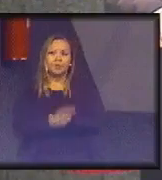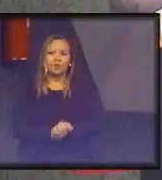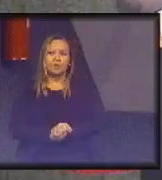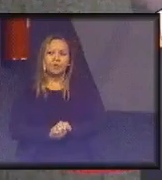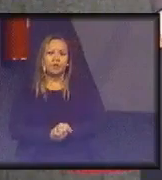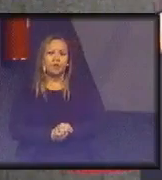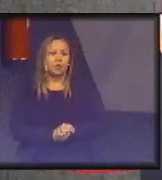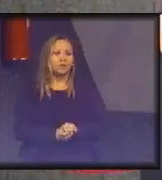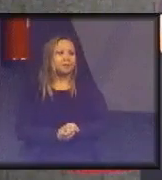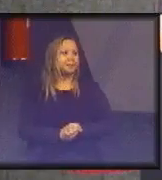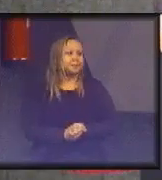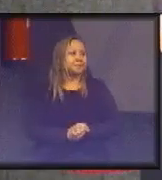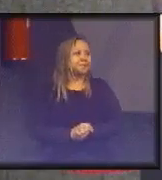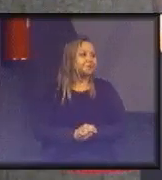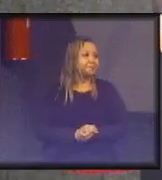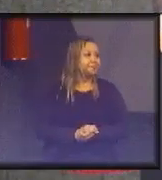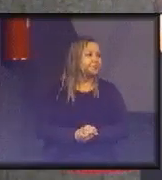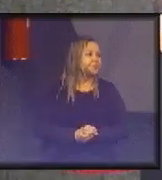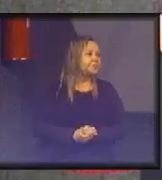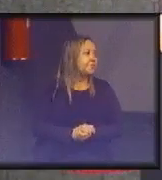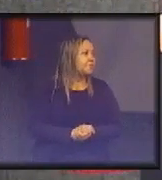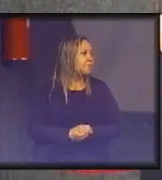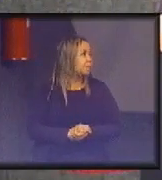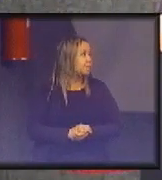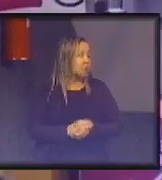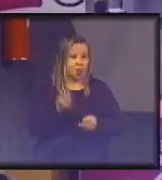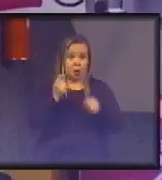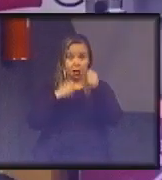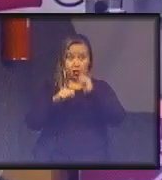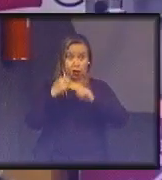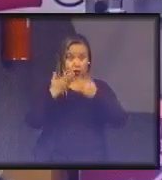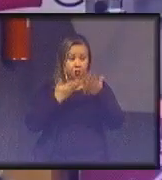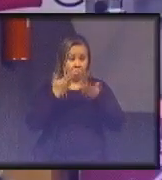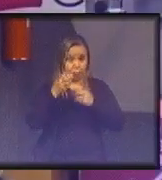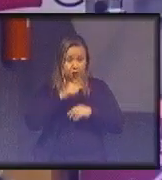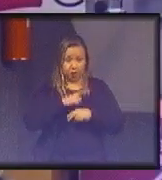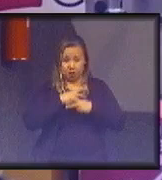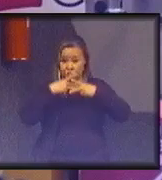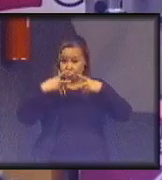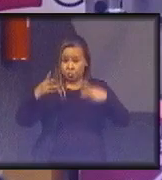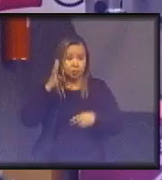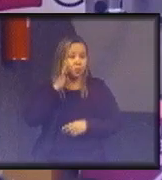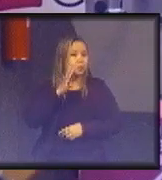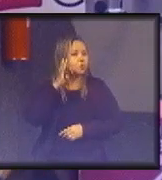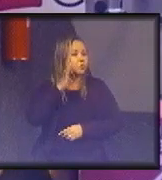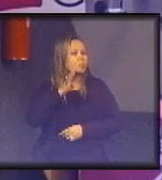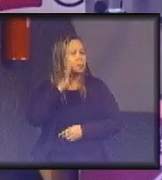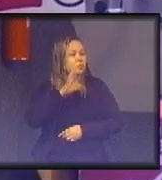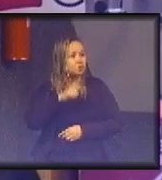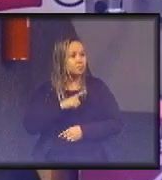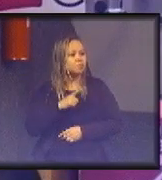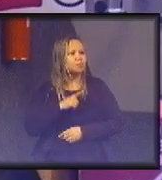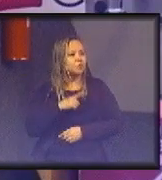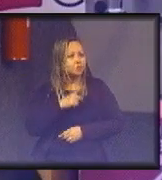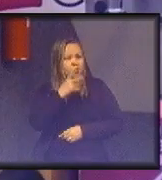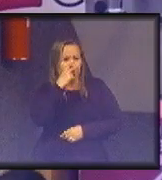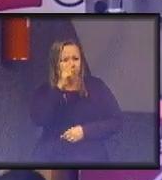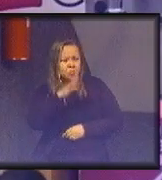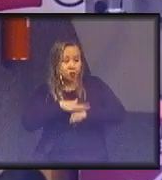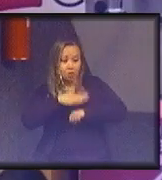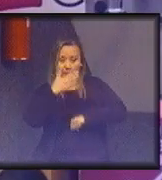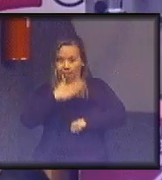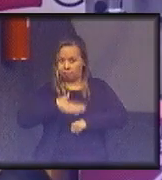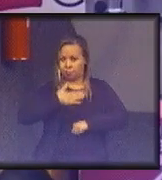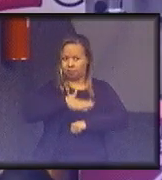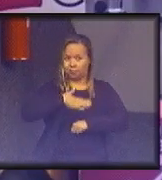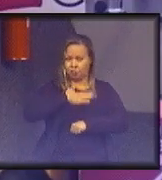Vamos lá. A economia circular tem uma coisa muito legal, que acho que é o que eu mais gosto nela.